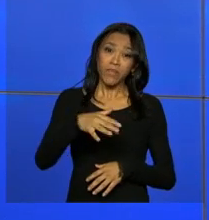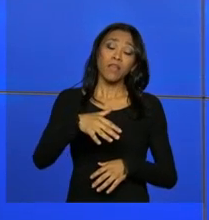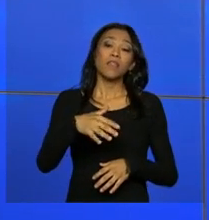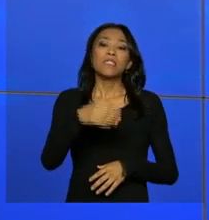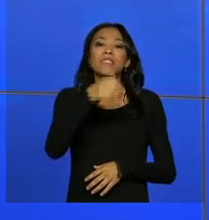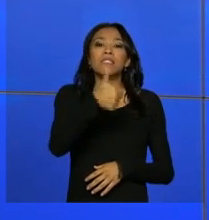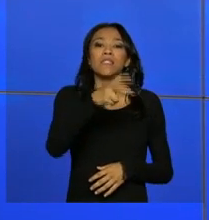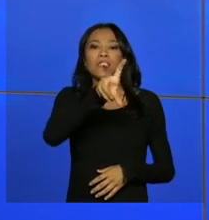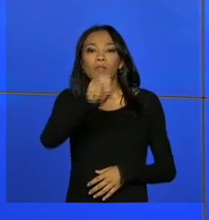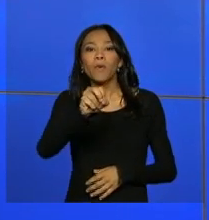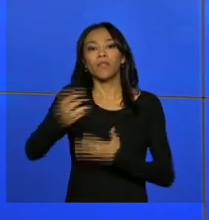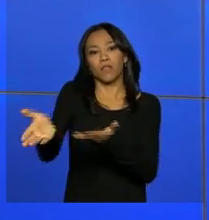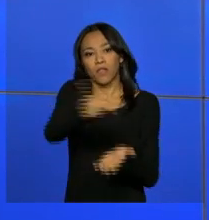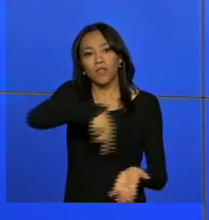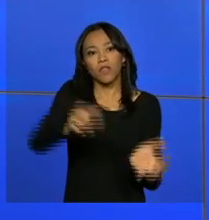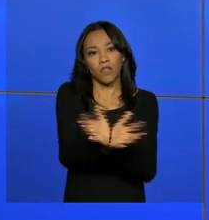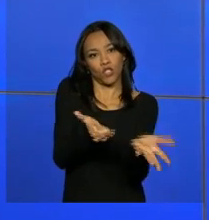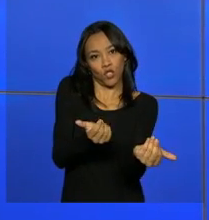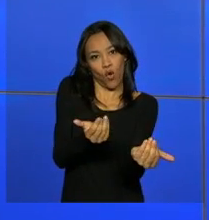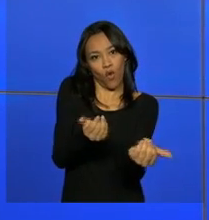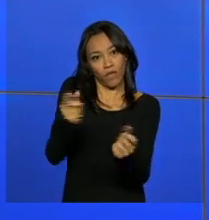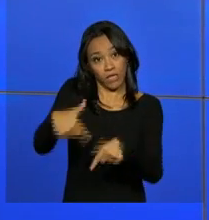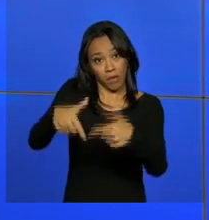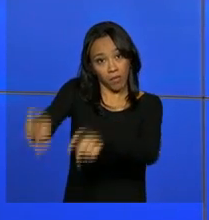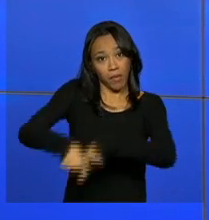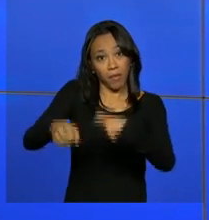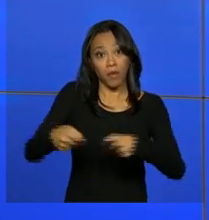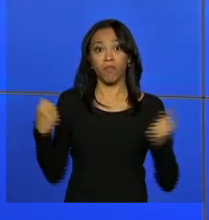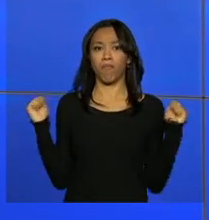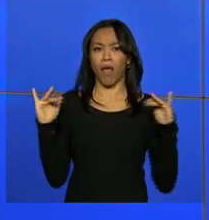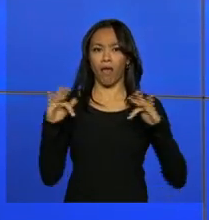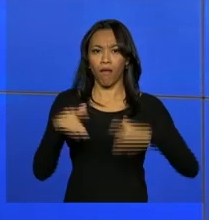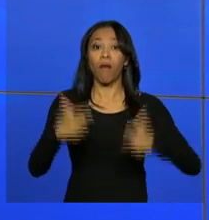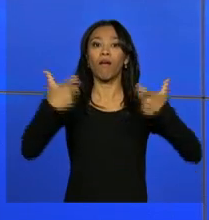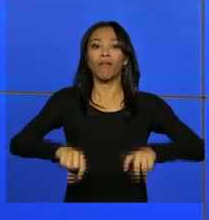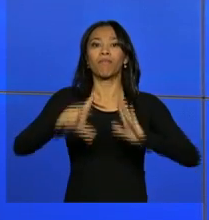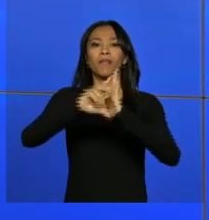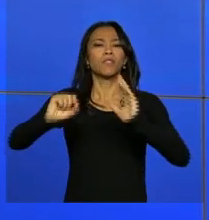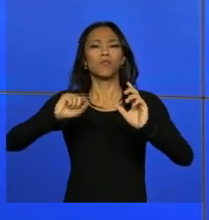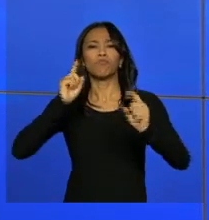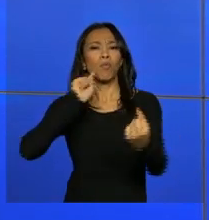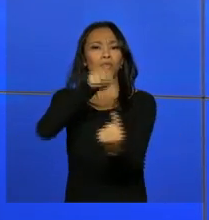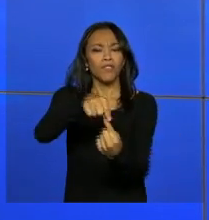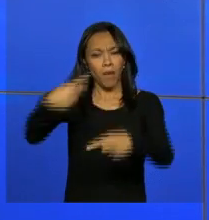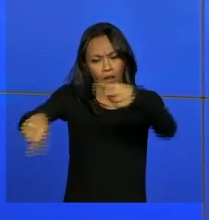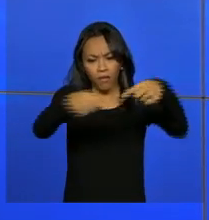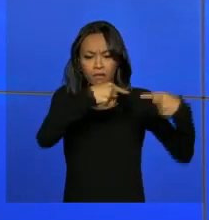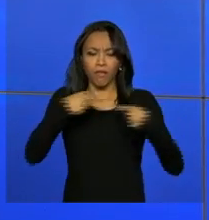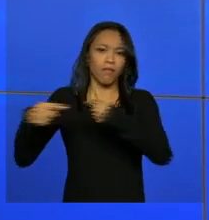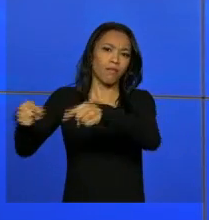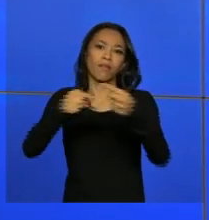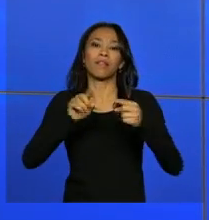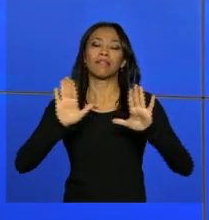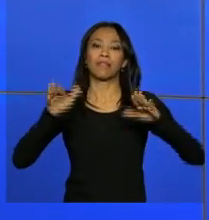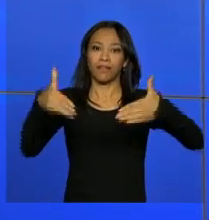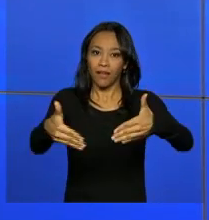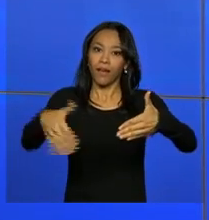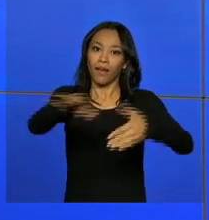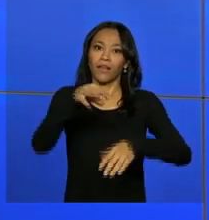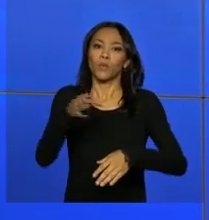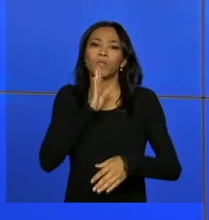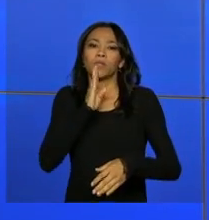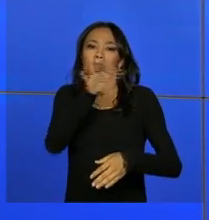150 jovens do campo estão em Brasília para debater e analisar políticas públicas de assistência técnica e extensão rural.